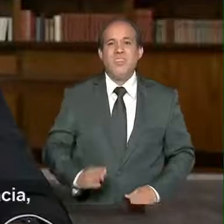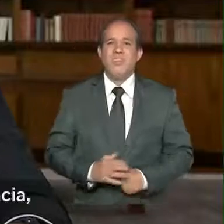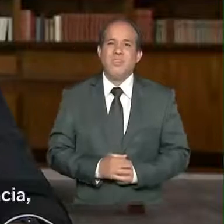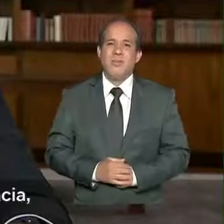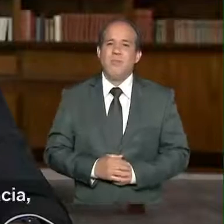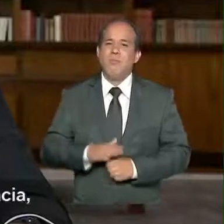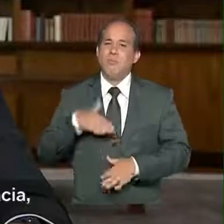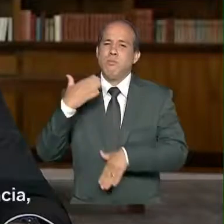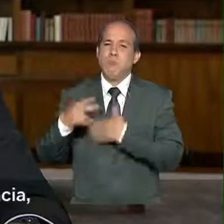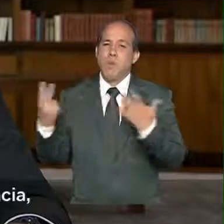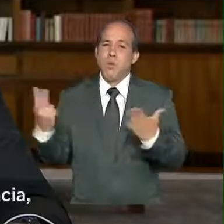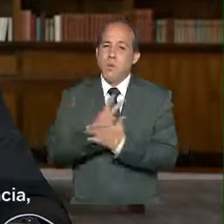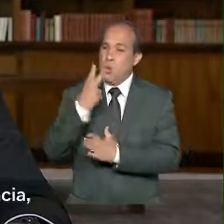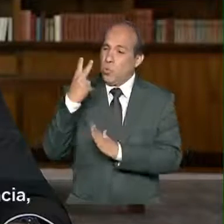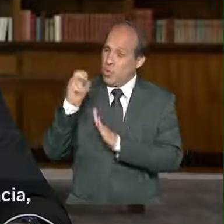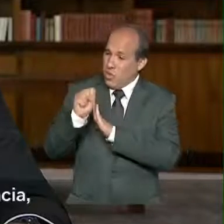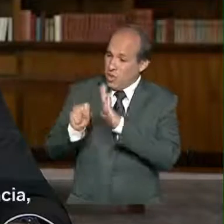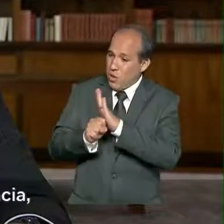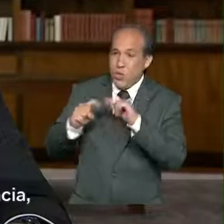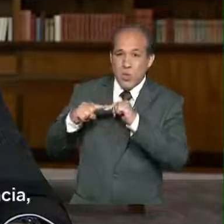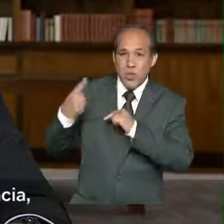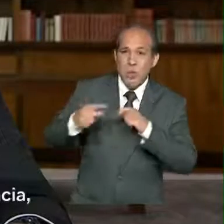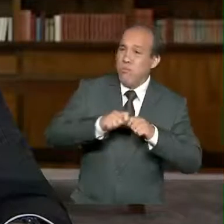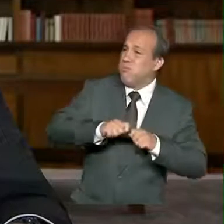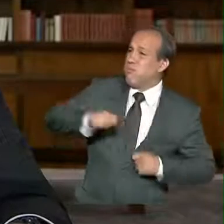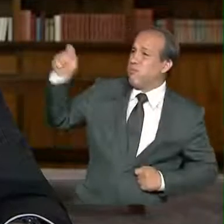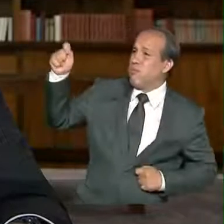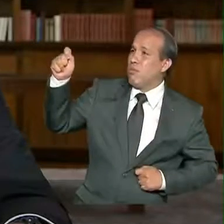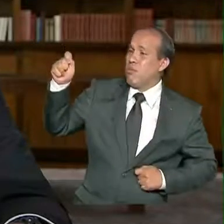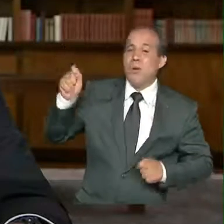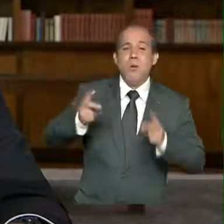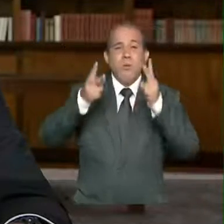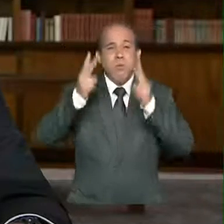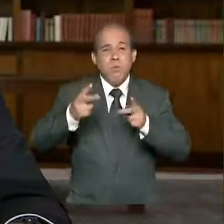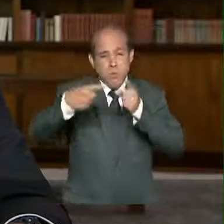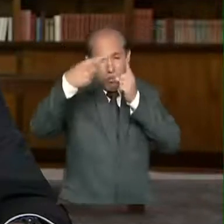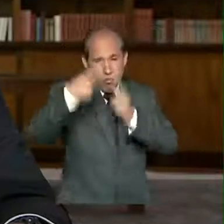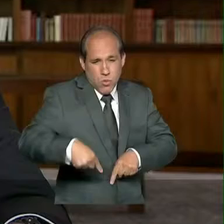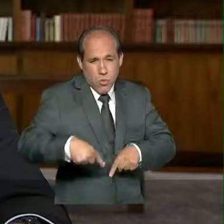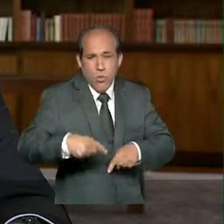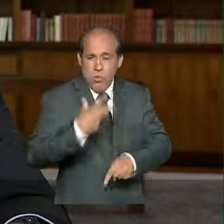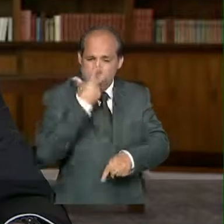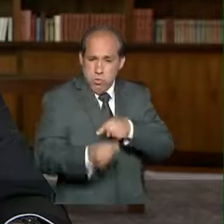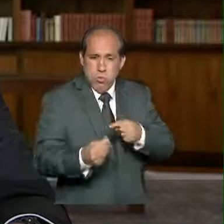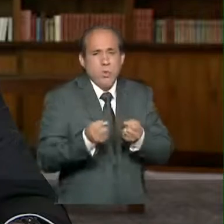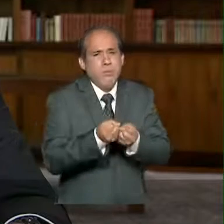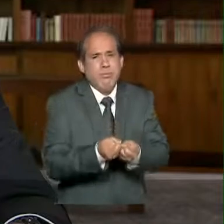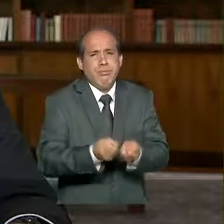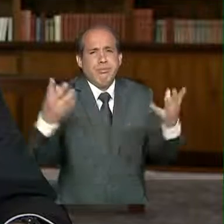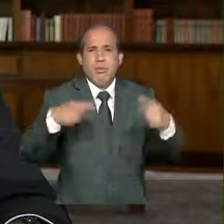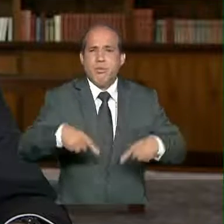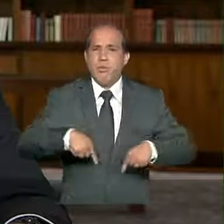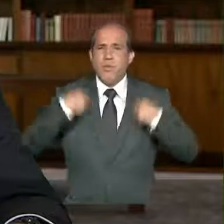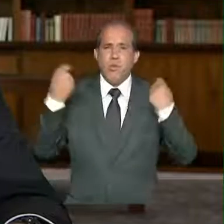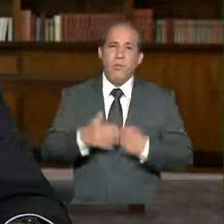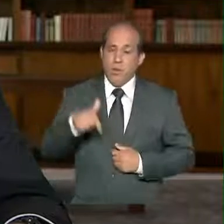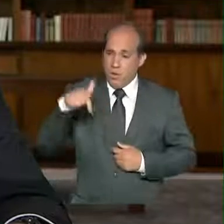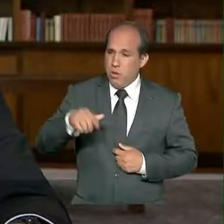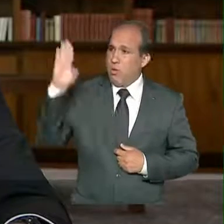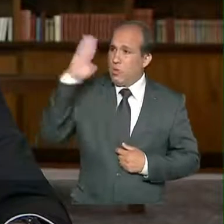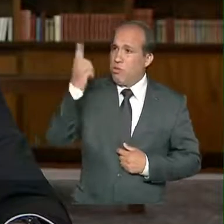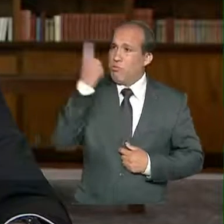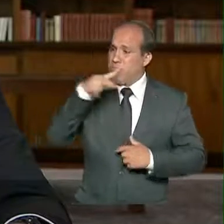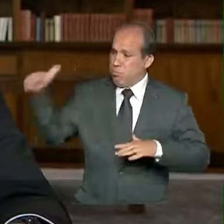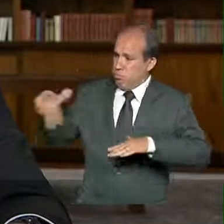Passados quase dois séculos da independência, nos quais enfrentou e superou inúmeros desafios O Brasil